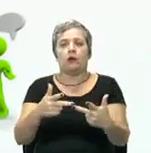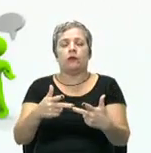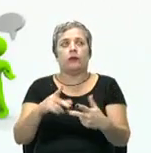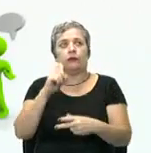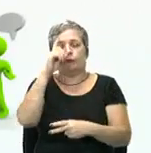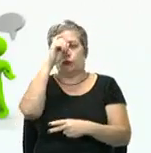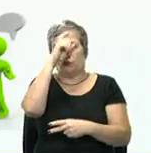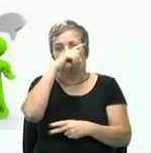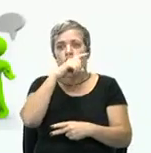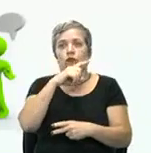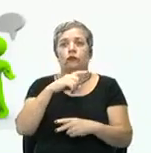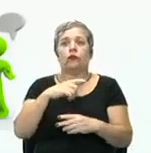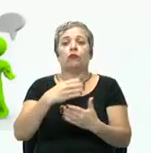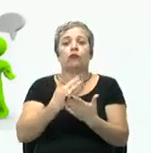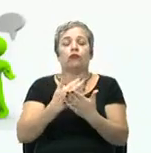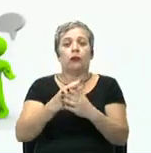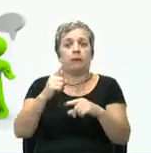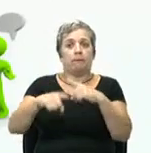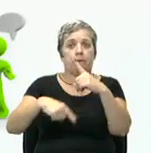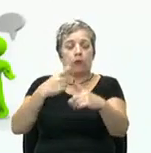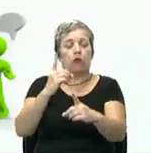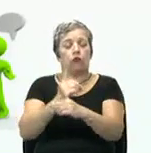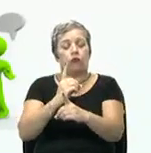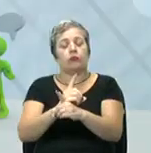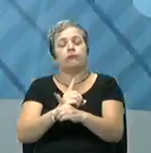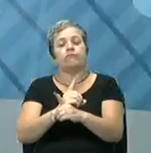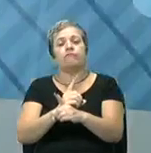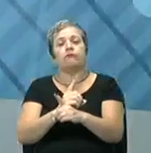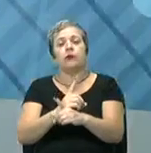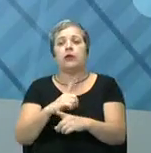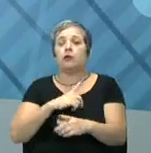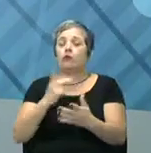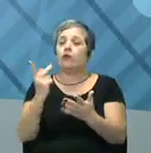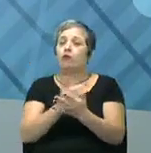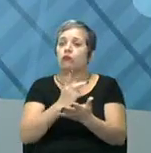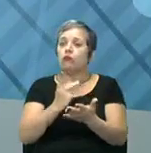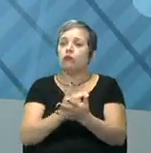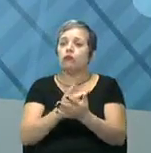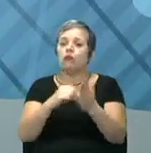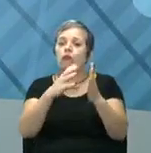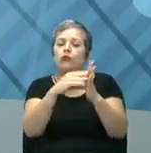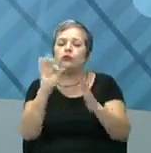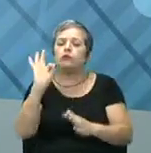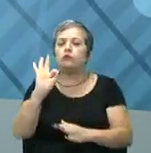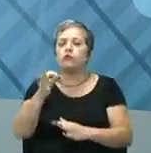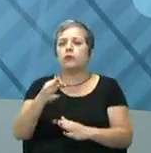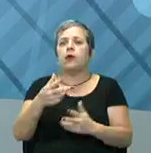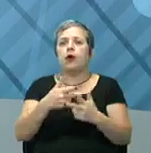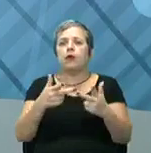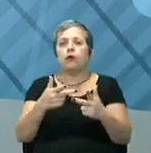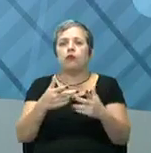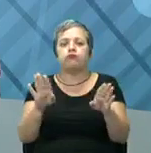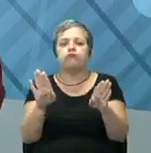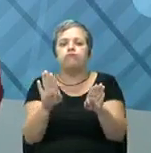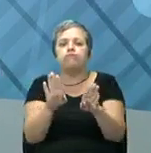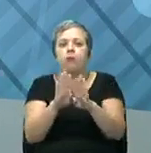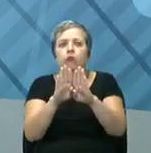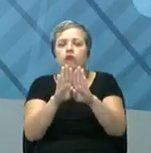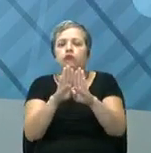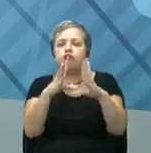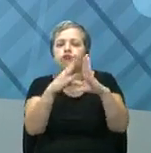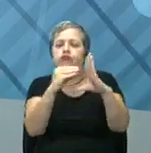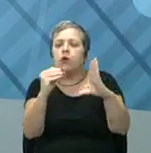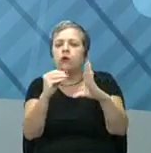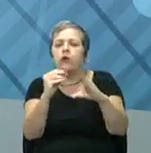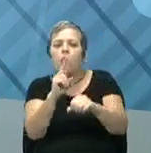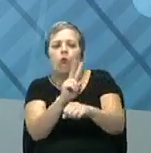difícil, e nós vamos ver na próxima aula, e que leva às disfunções. Um modelo ideal é uma coisa fechada, um sistema fechado, onde